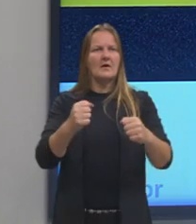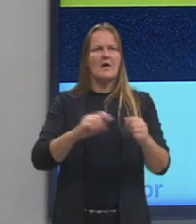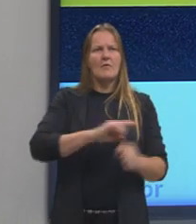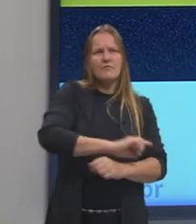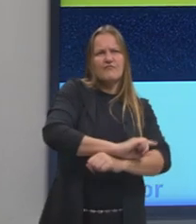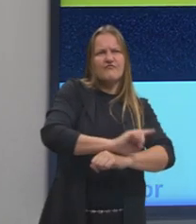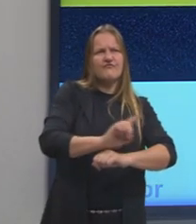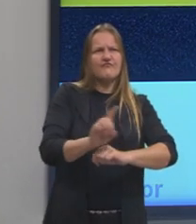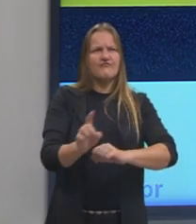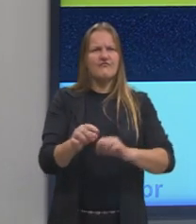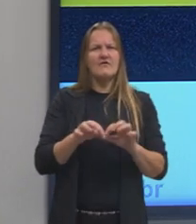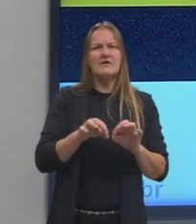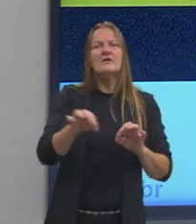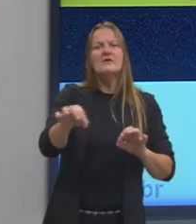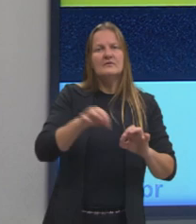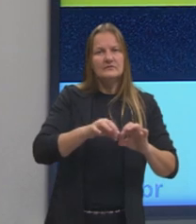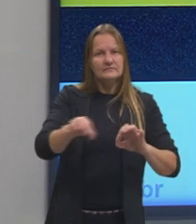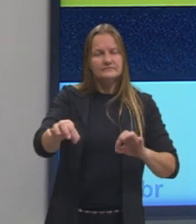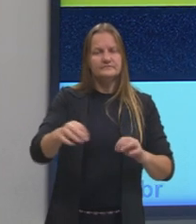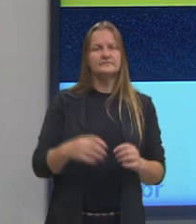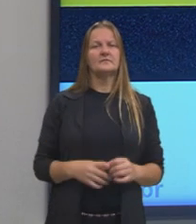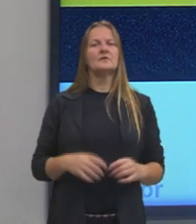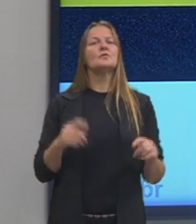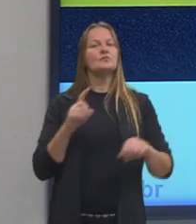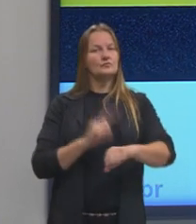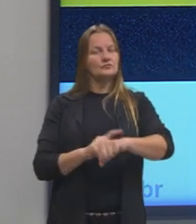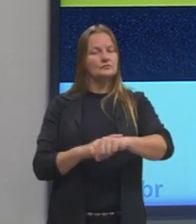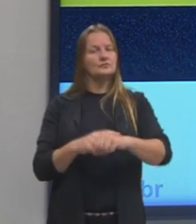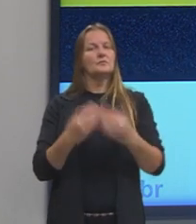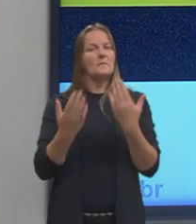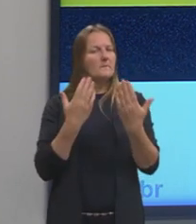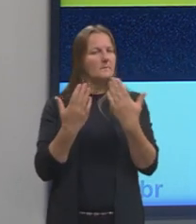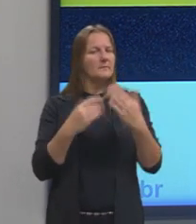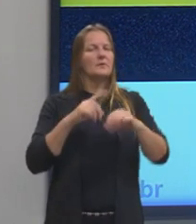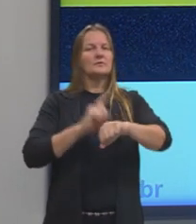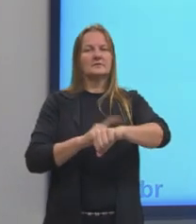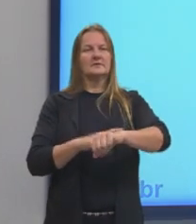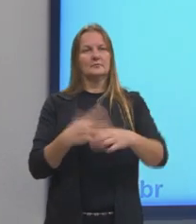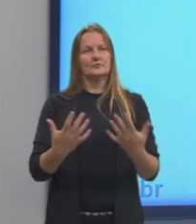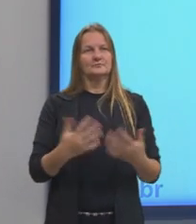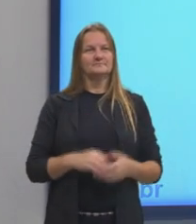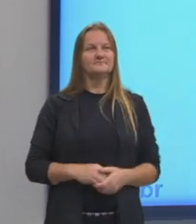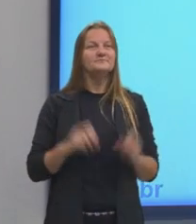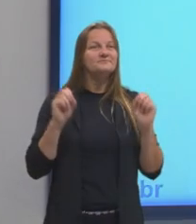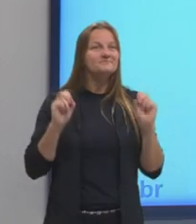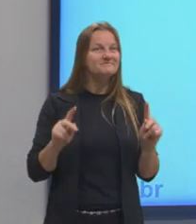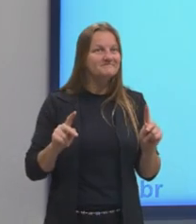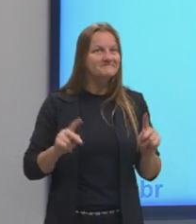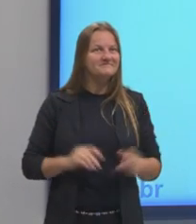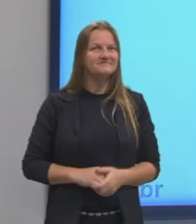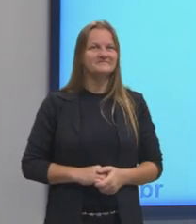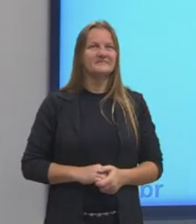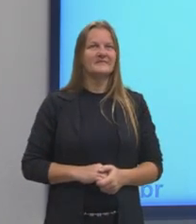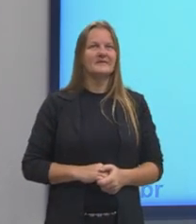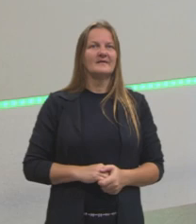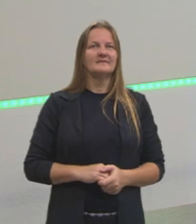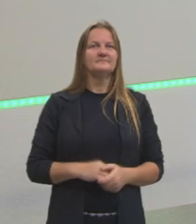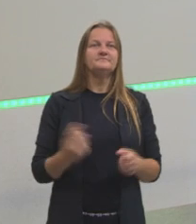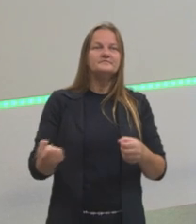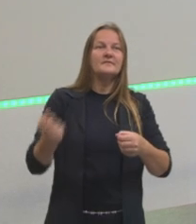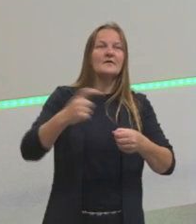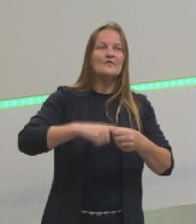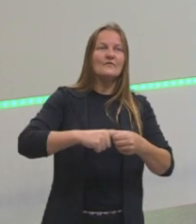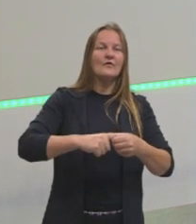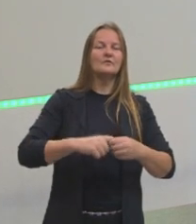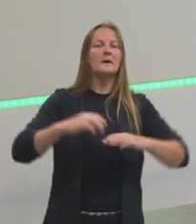Relação, então, da distância com o tempo. Certo? Tá, e agora a gente volta para